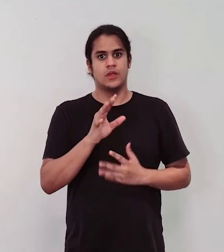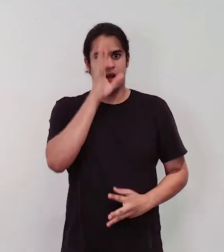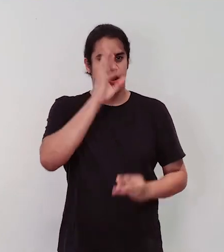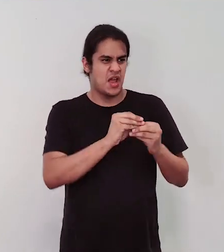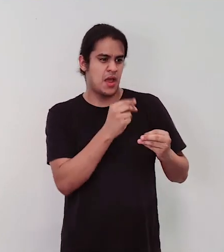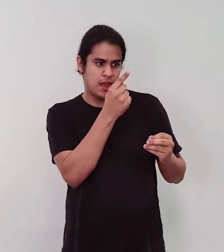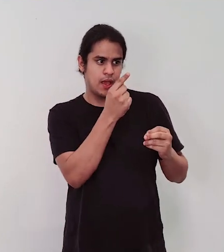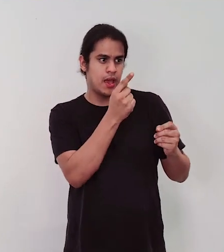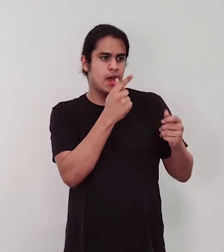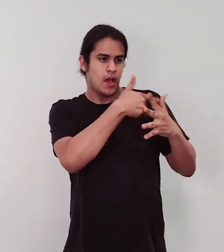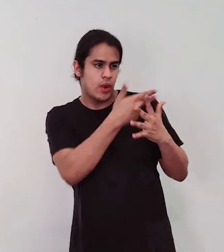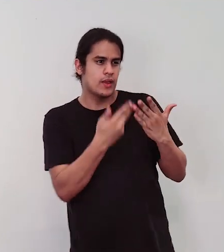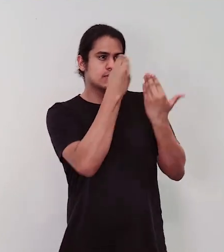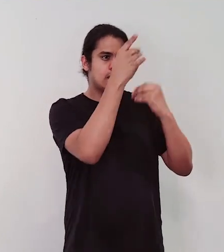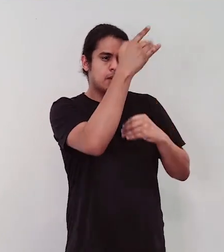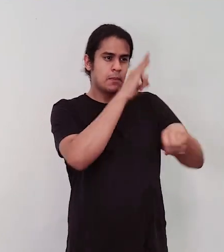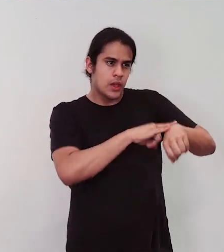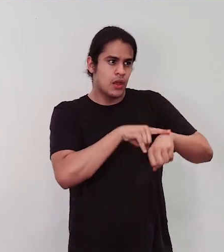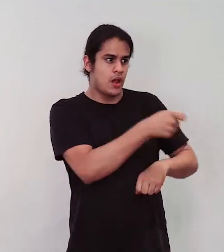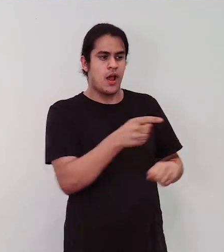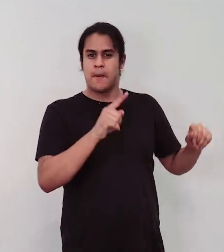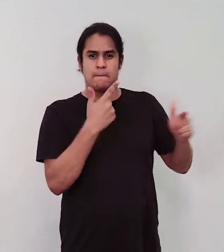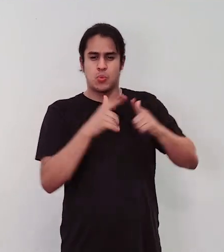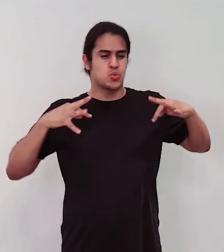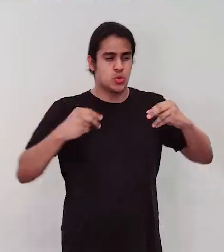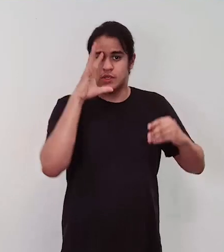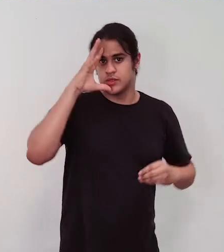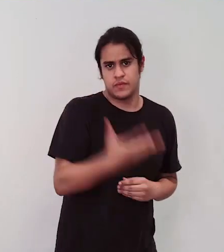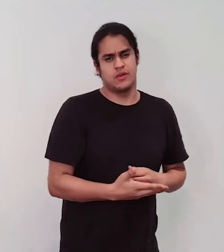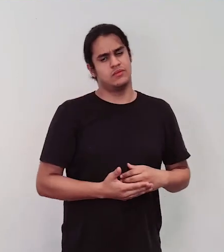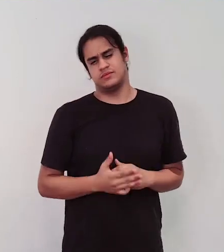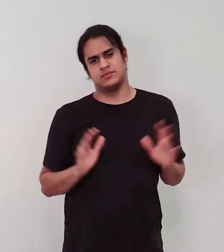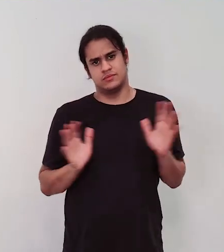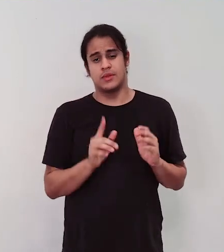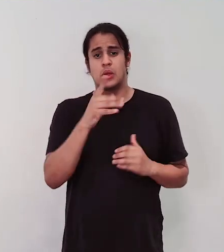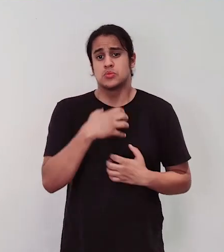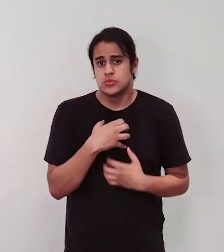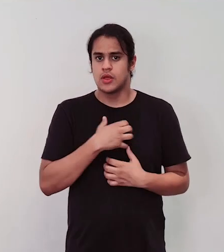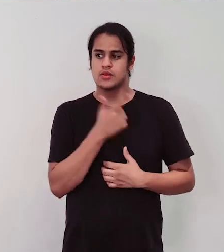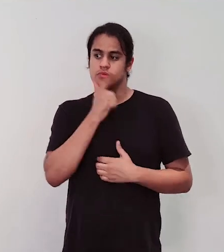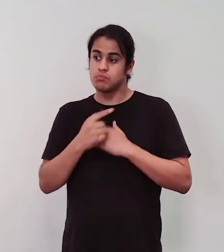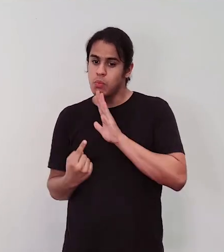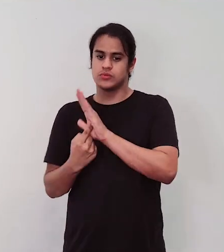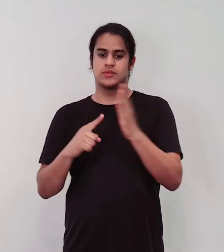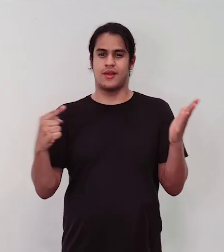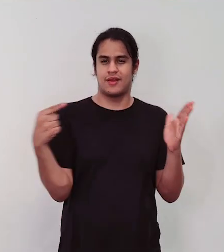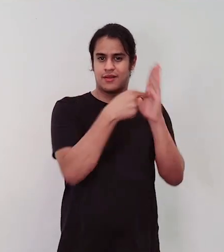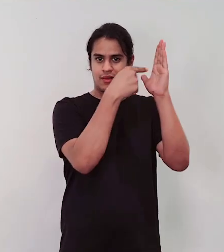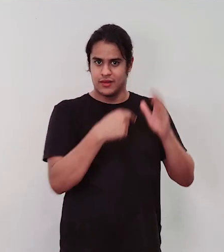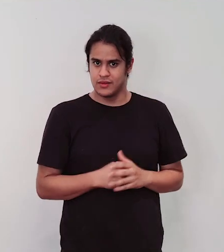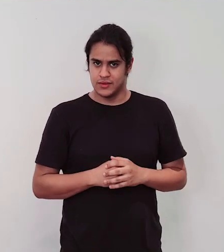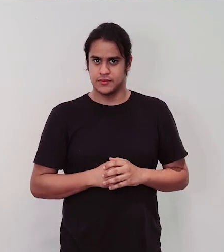né? E, enfim, foi só uma forma de expor que isso estava acontecendo ali. A gente também fez nas portas do banheiro algumas